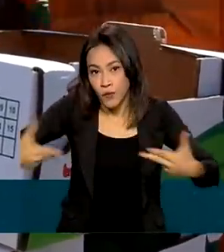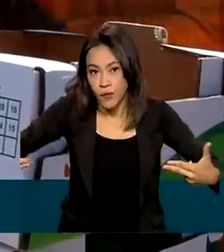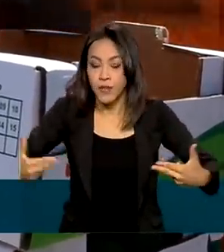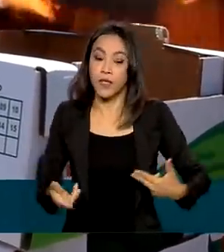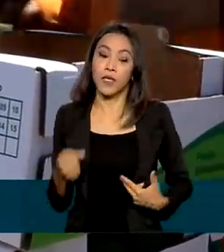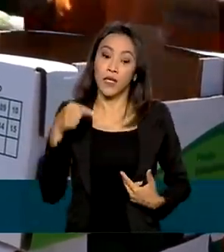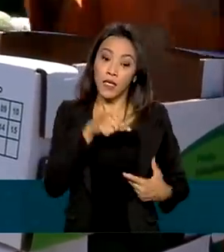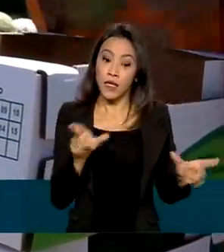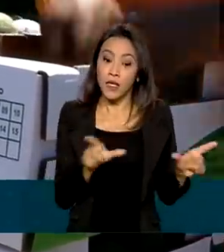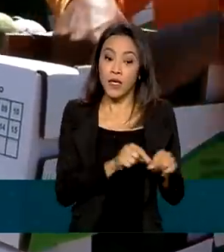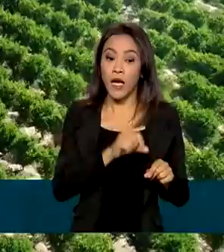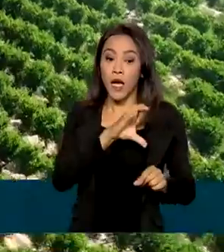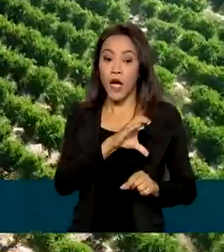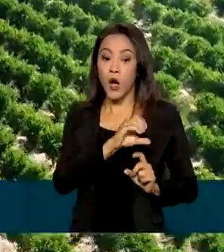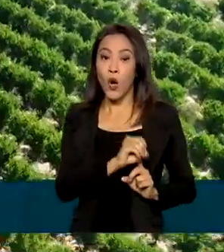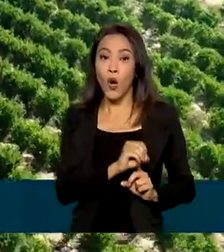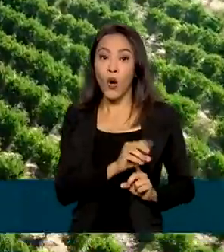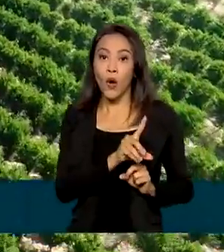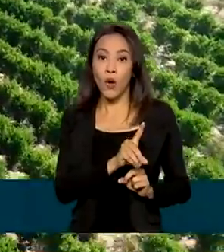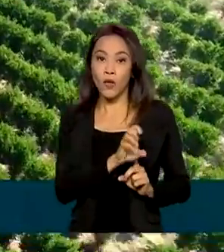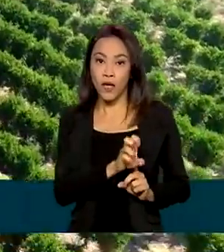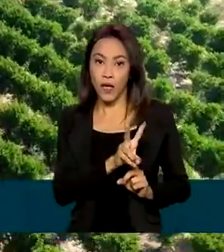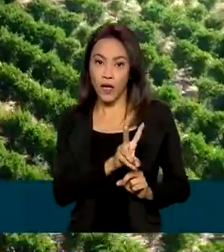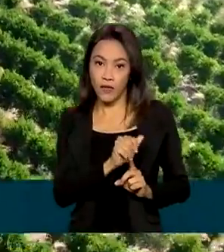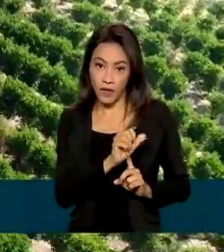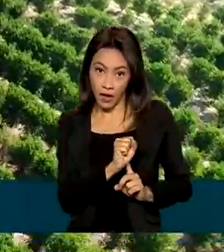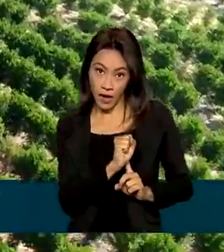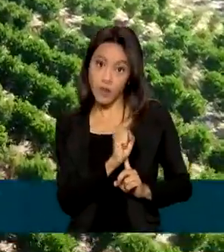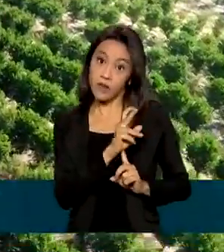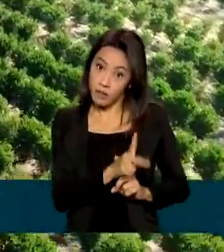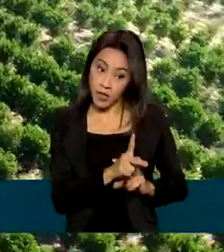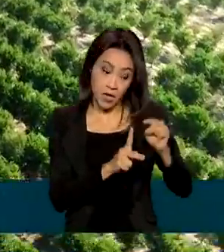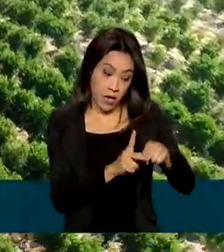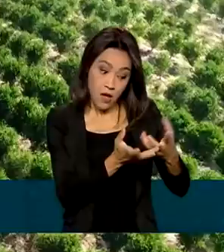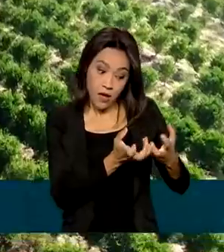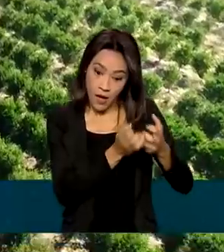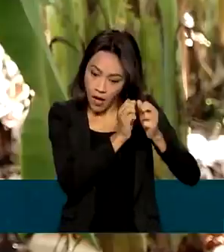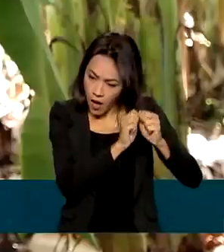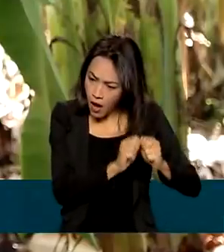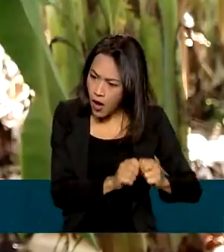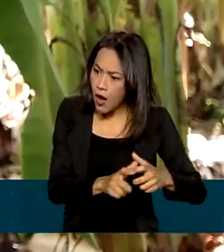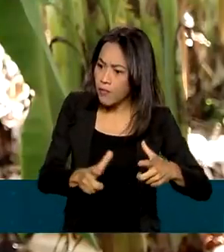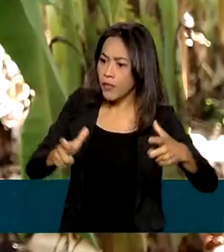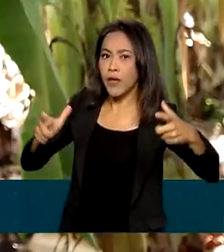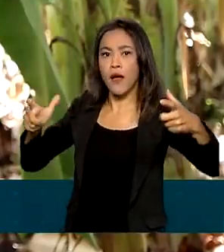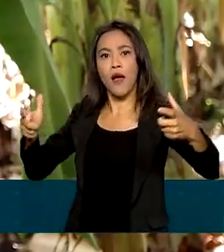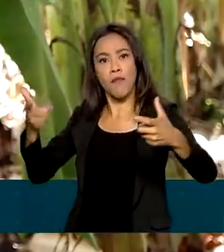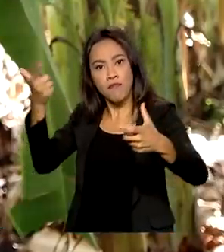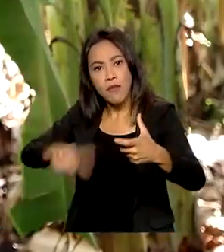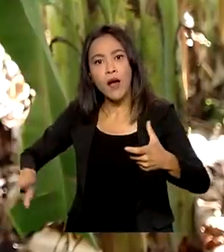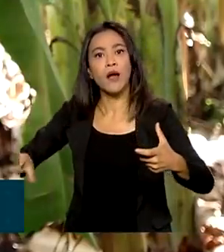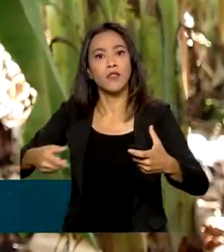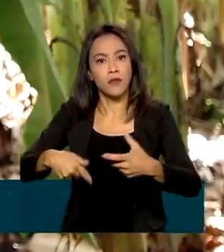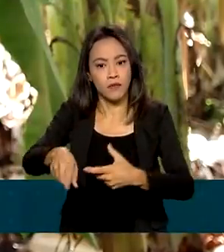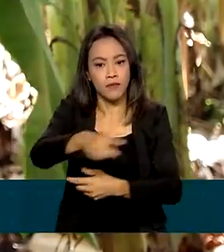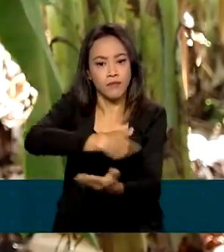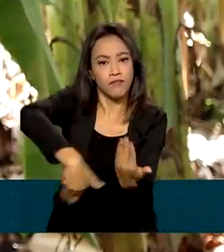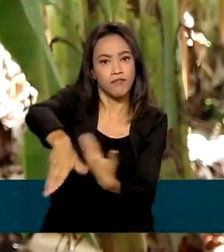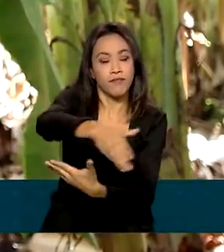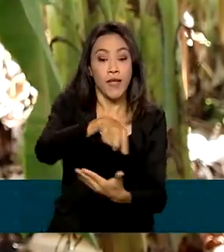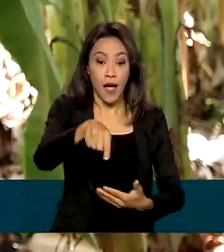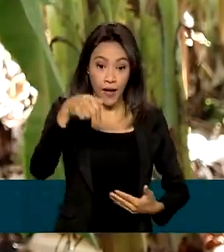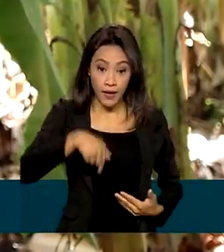Desenvolvimento dos Vales do São Francisco e do Parnaíba, ele quer expandir o negócio. A propriedade aqui hoje está diversificada,